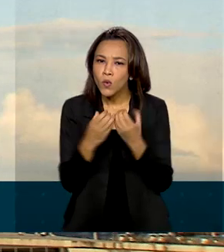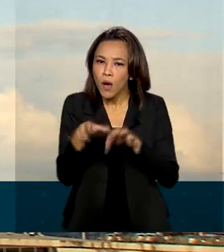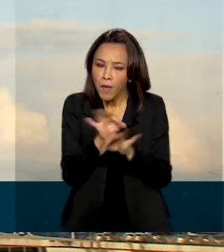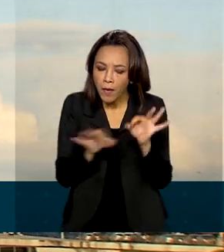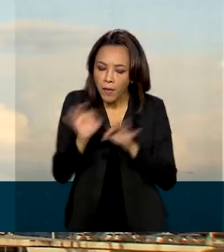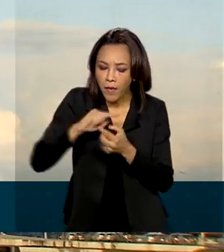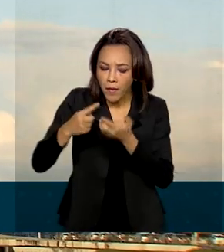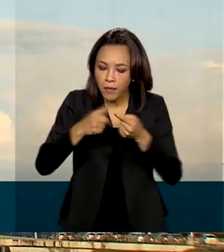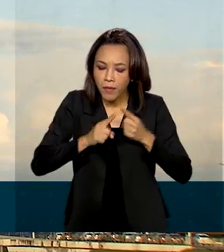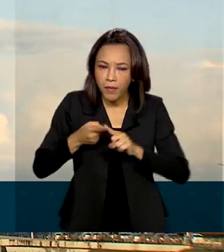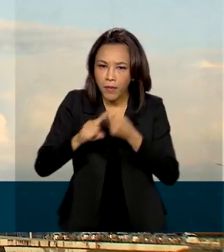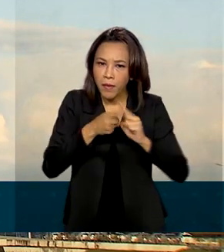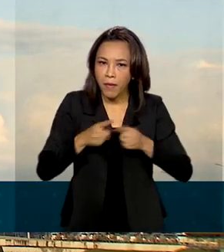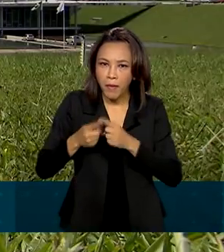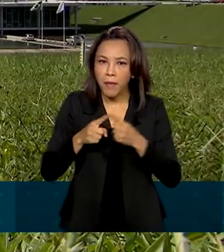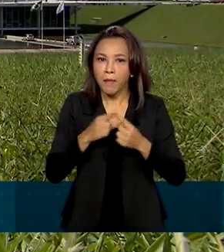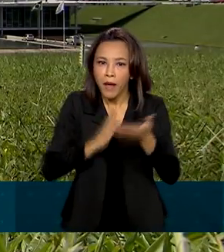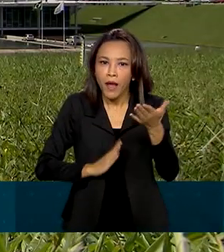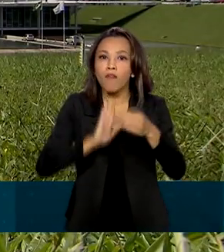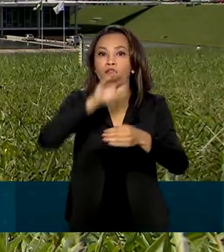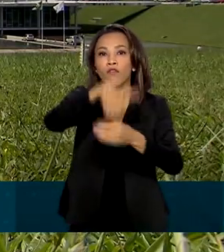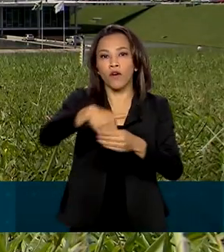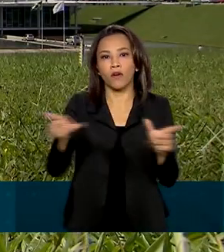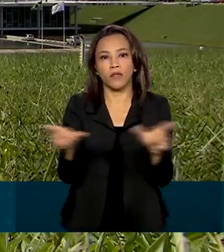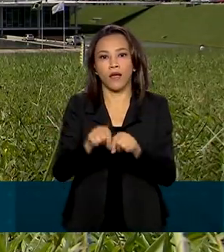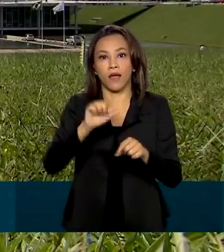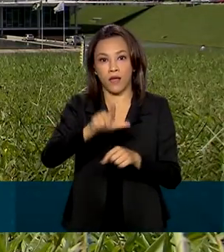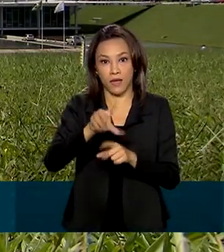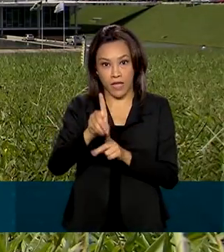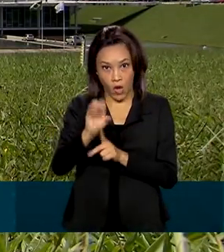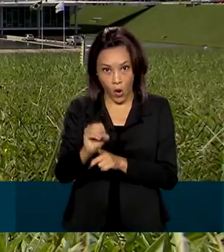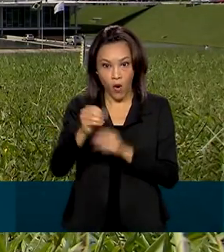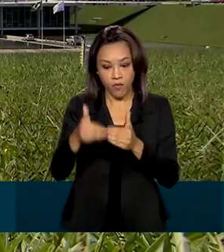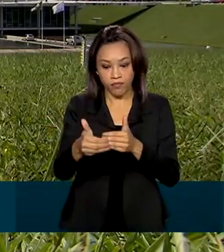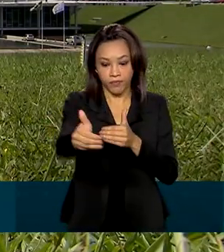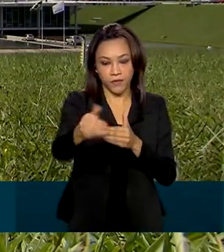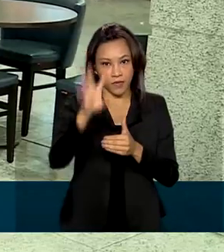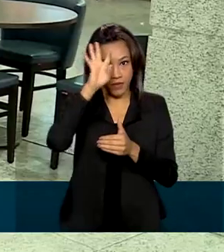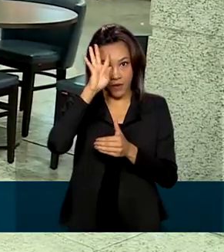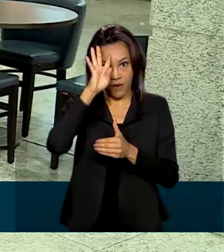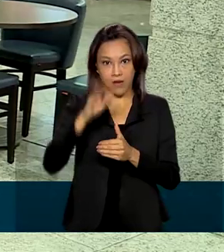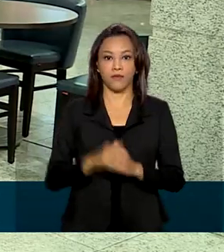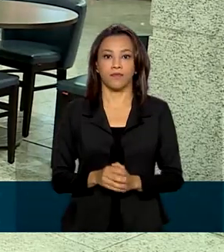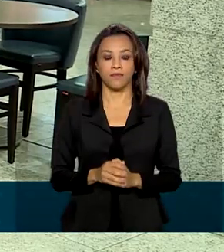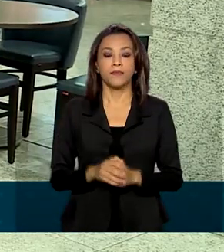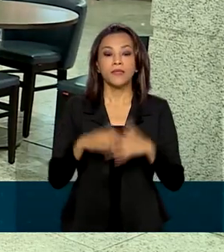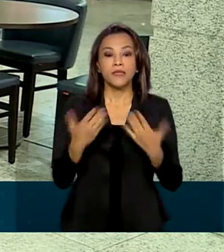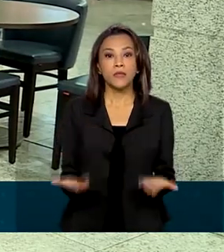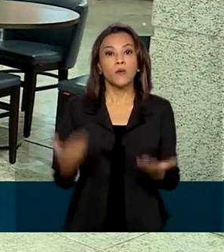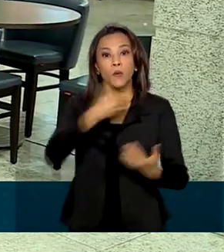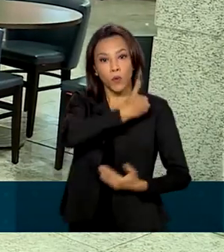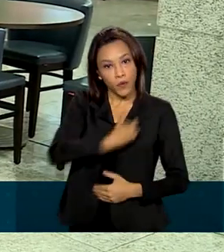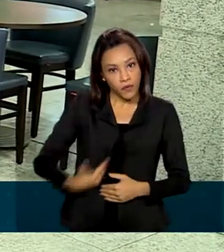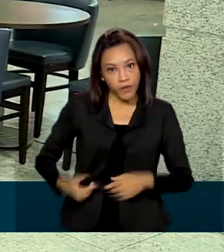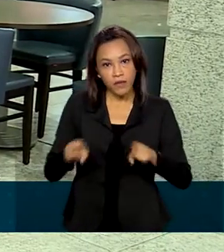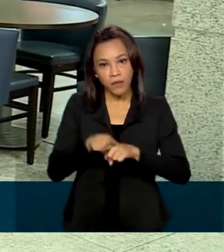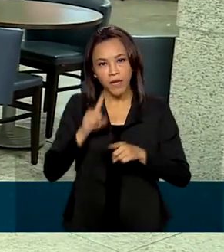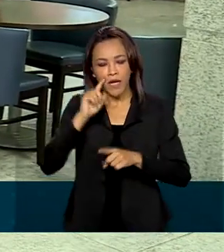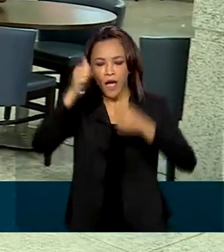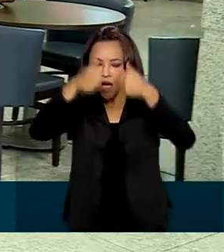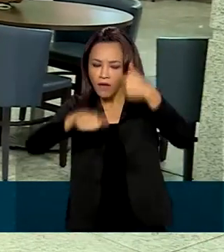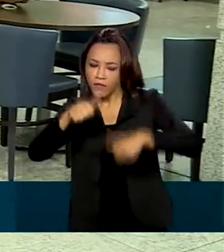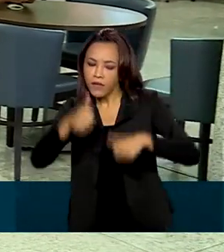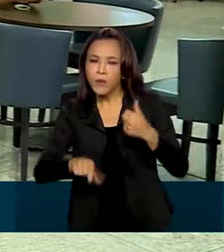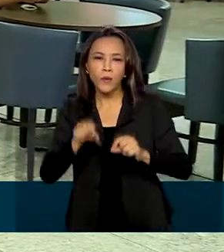lei de diretrizes orçamentárias está prevista para ocorrer nesta quarta-feira. O governo também revisou a previsão de